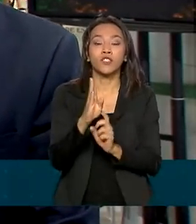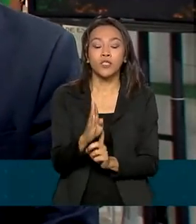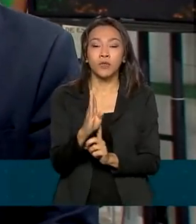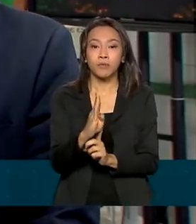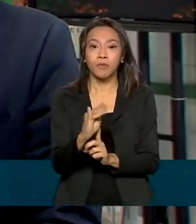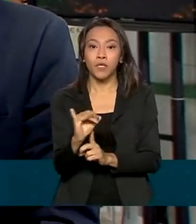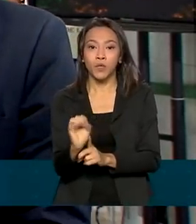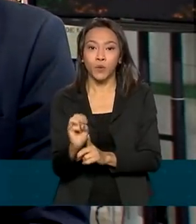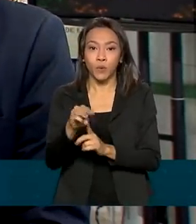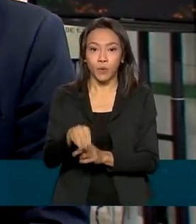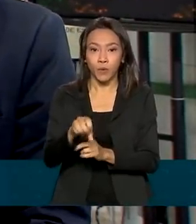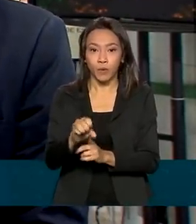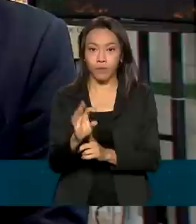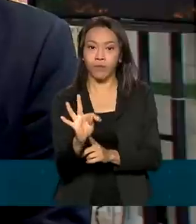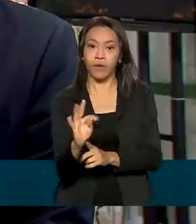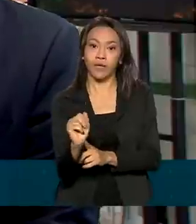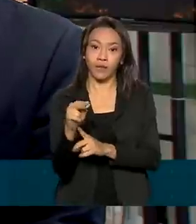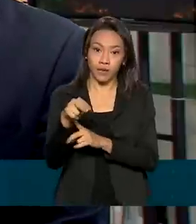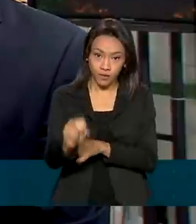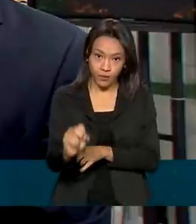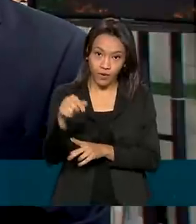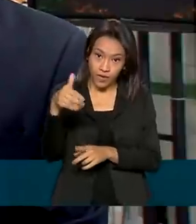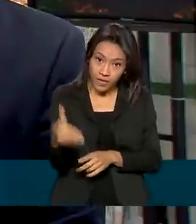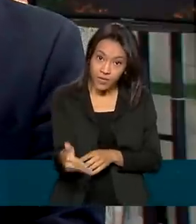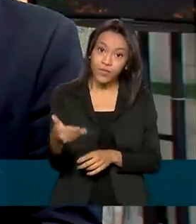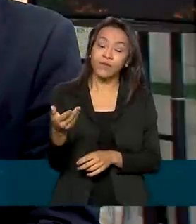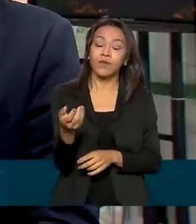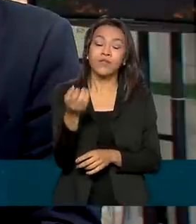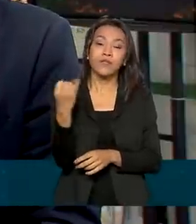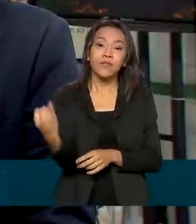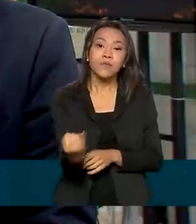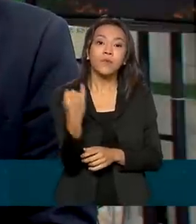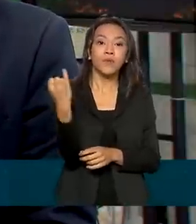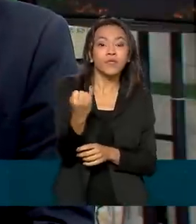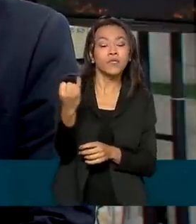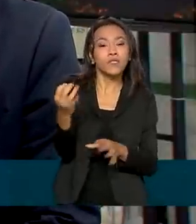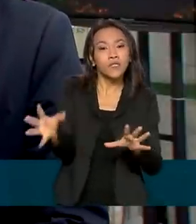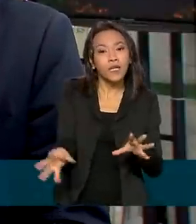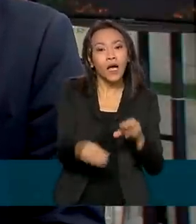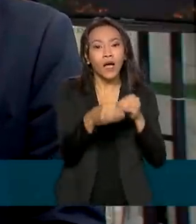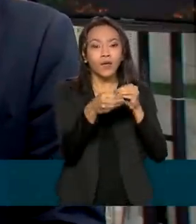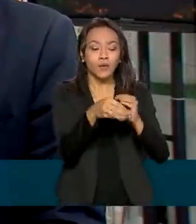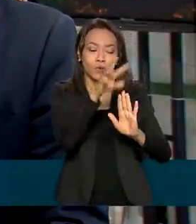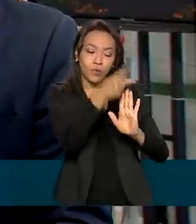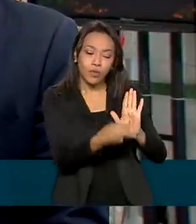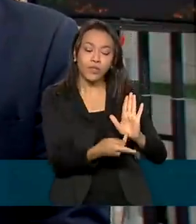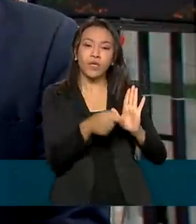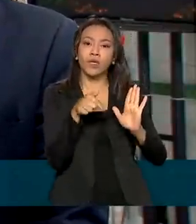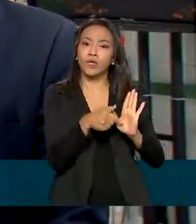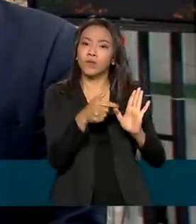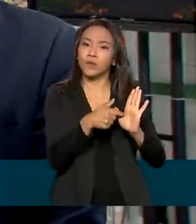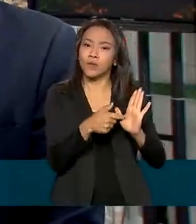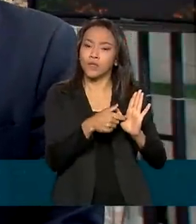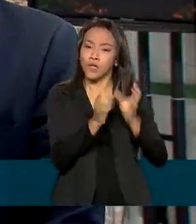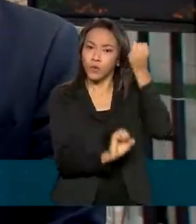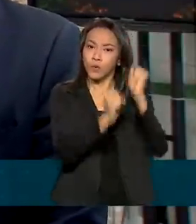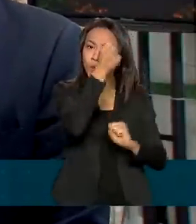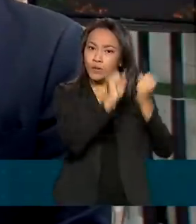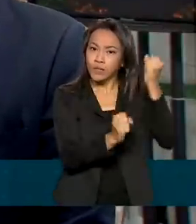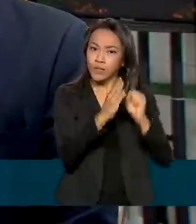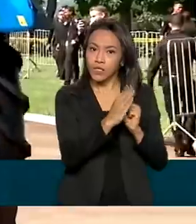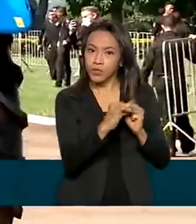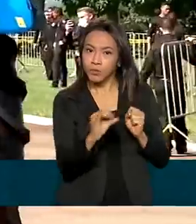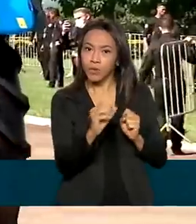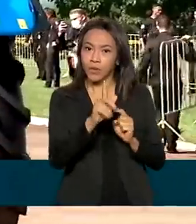esses projetos. Será uma receita adicional aos projetos de usinas de biogás e